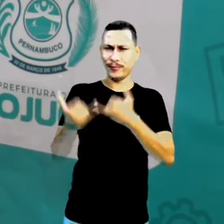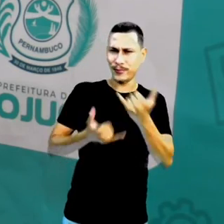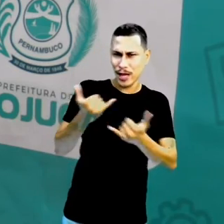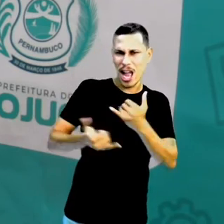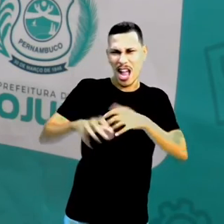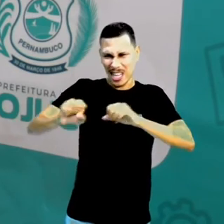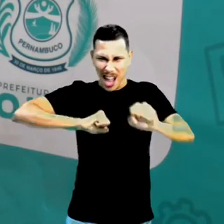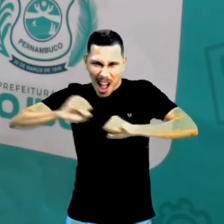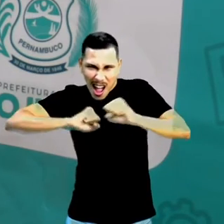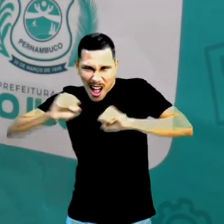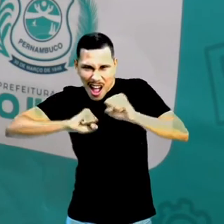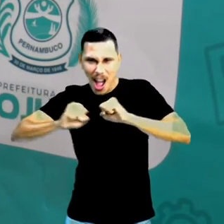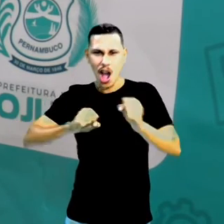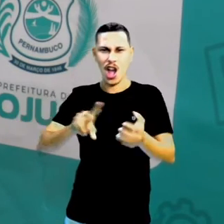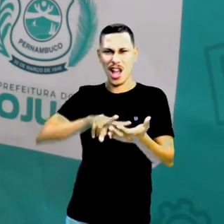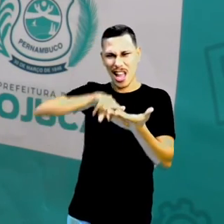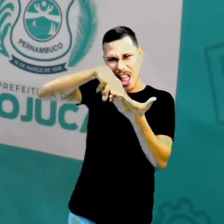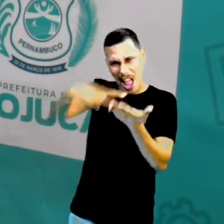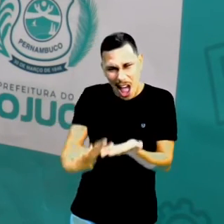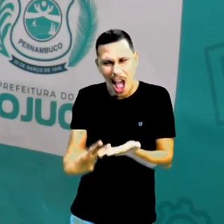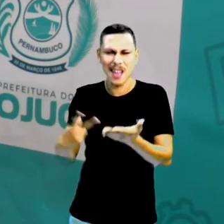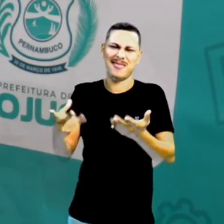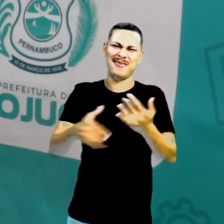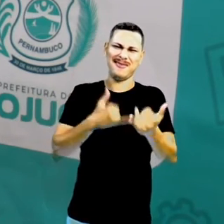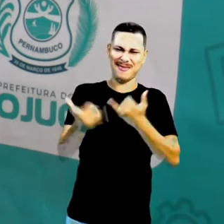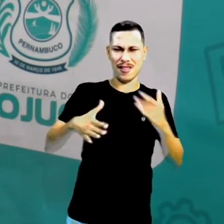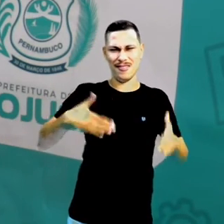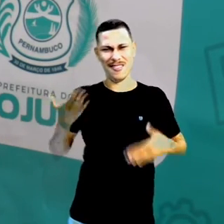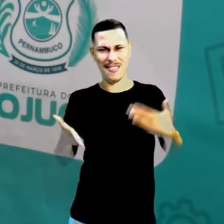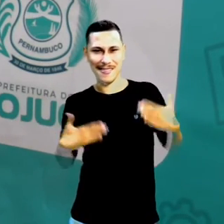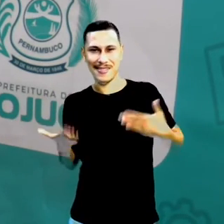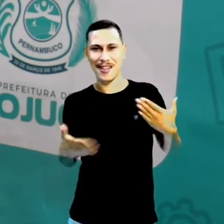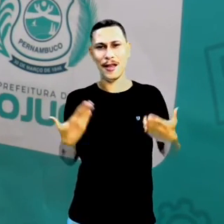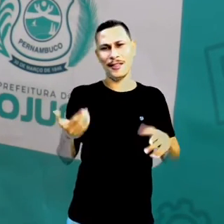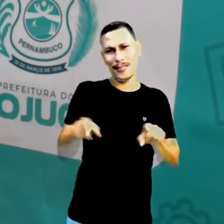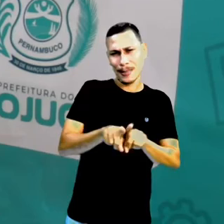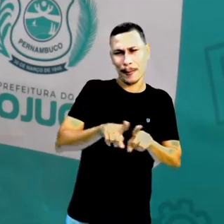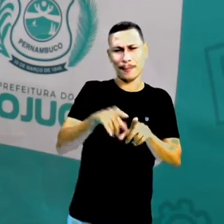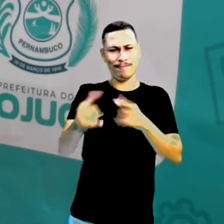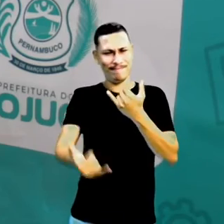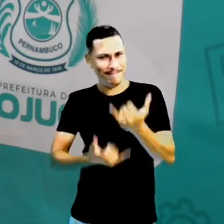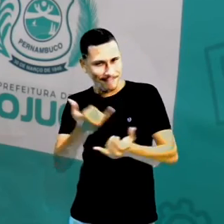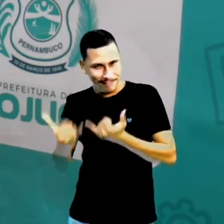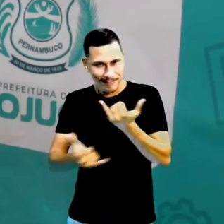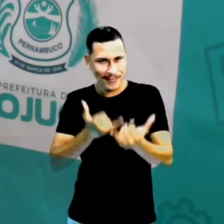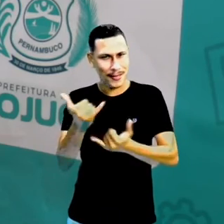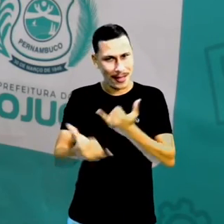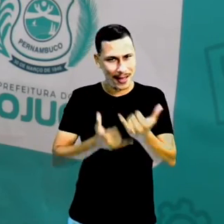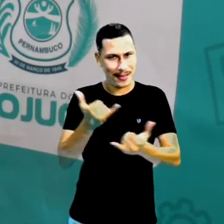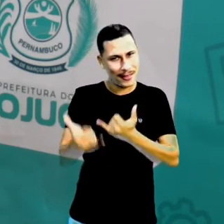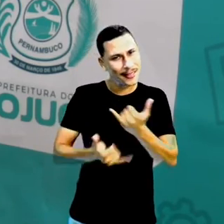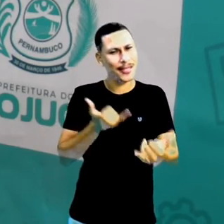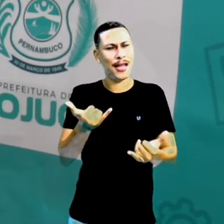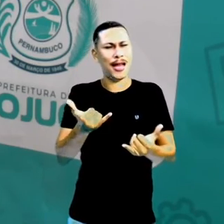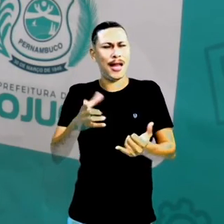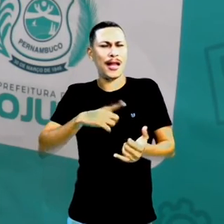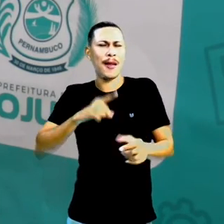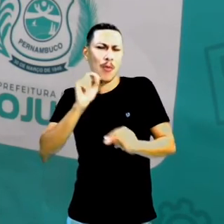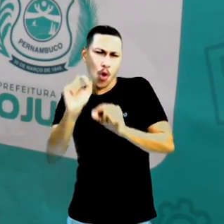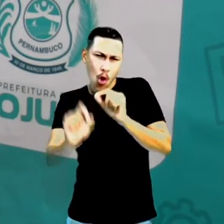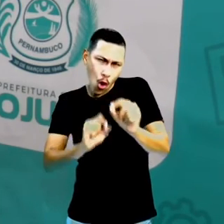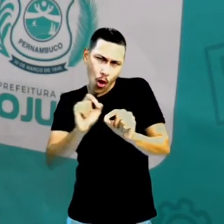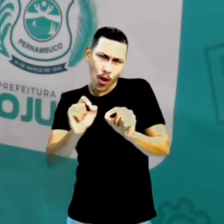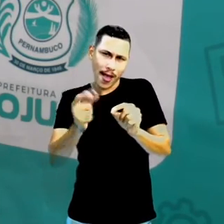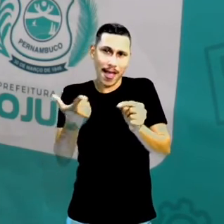Que a gente corre Que a gente cai Que a gente se diverte E com a brincadeira também Adquirimos